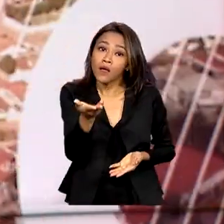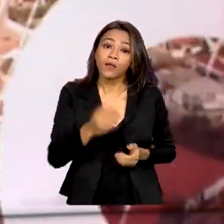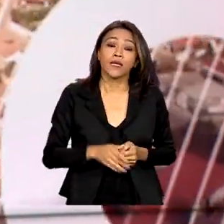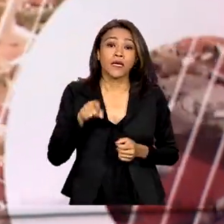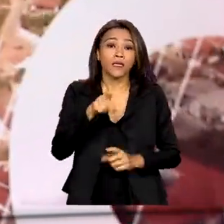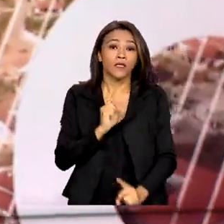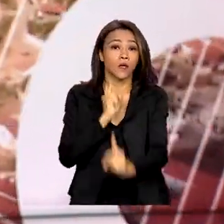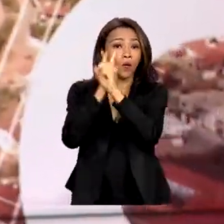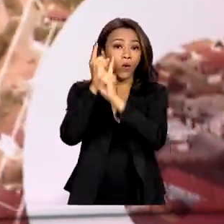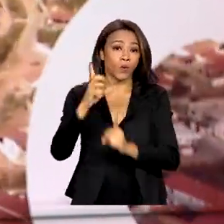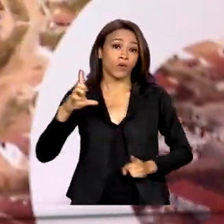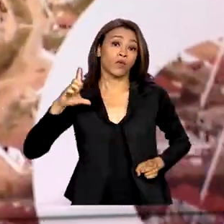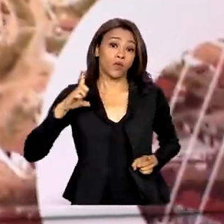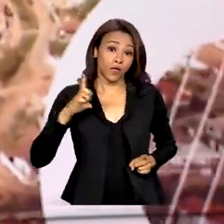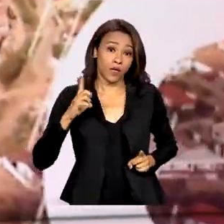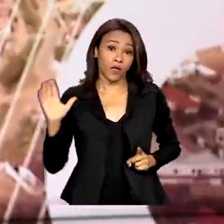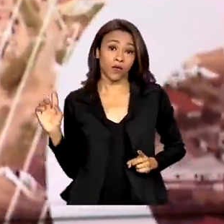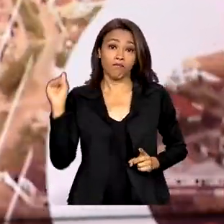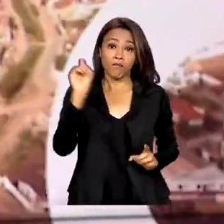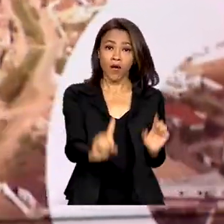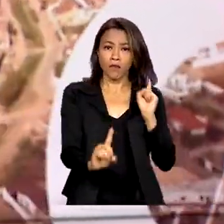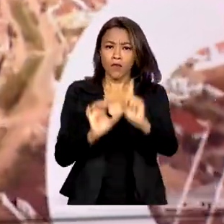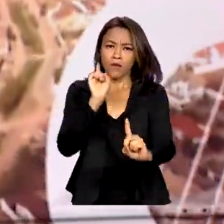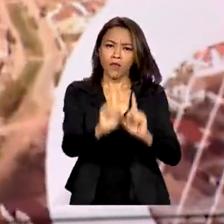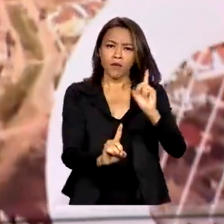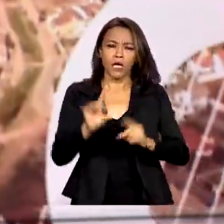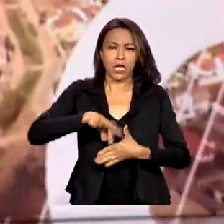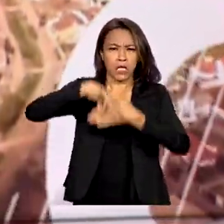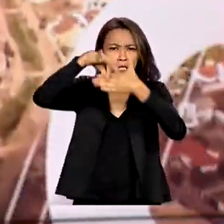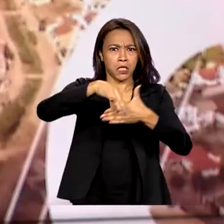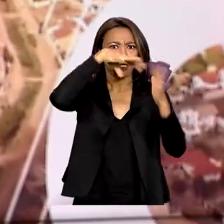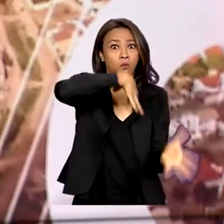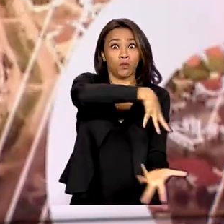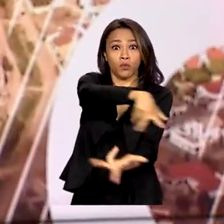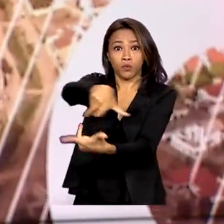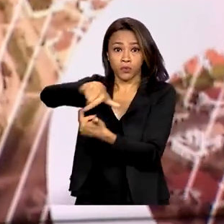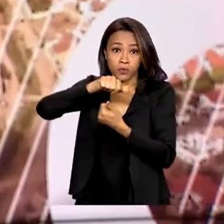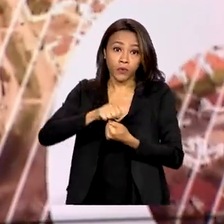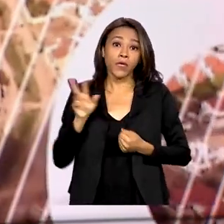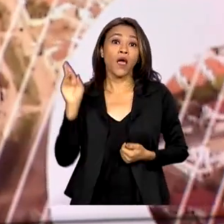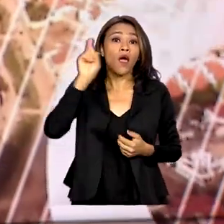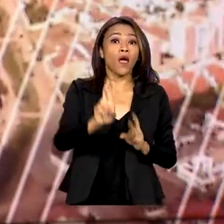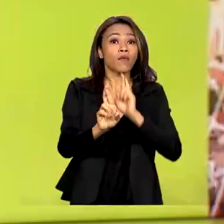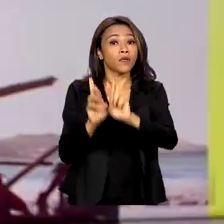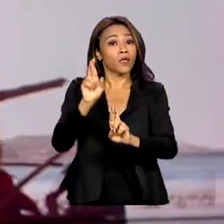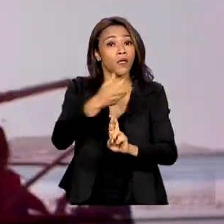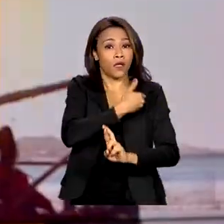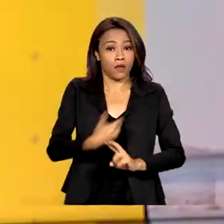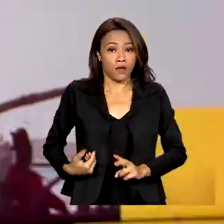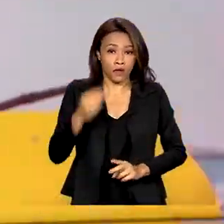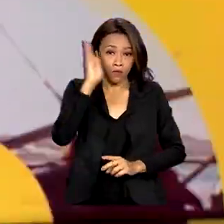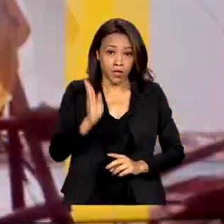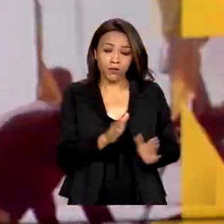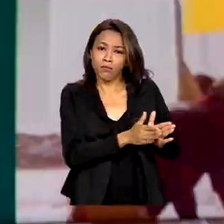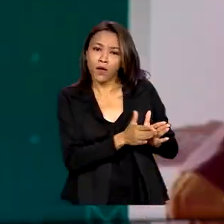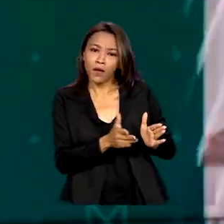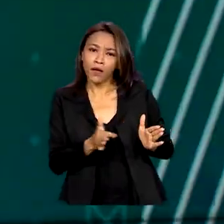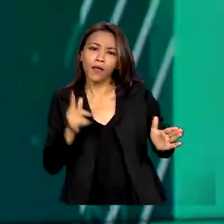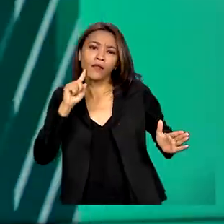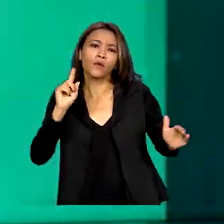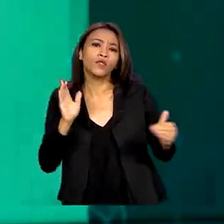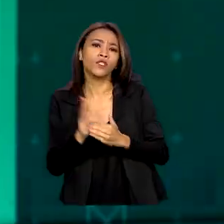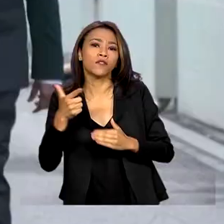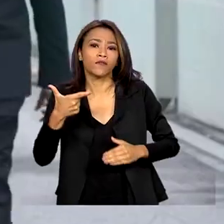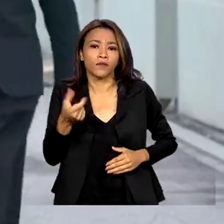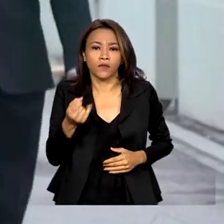evento, que também conta com a participação de vários líderes mundiais e representantes do governo brasileiro, segue até o dia 20 de